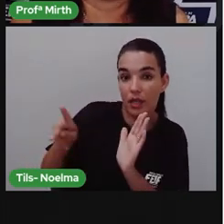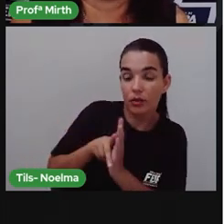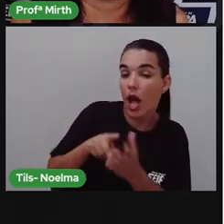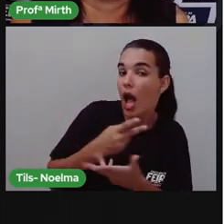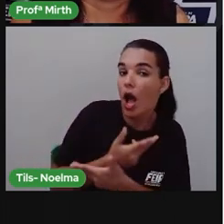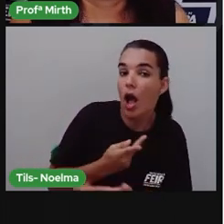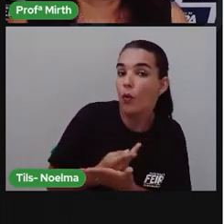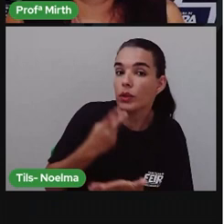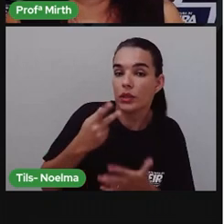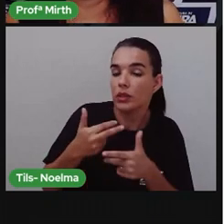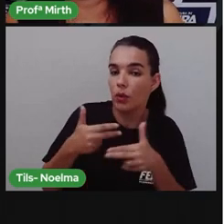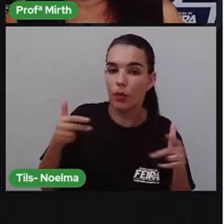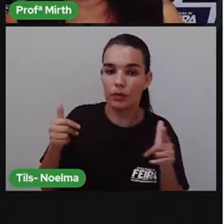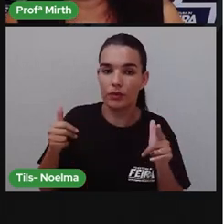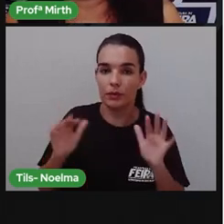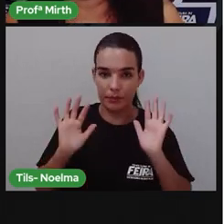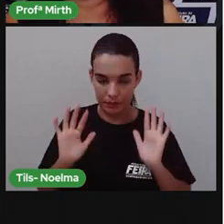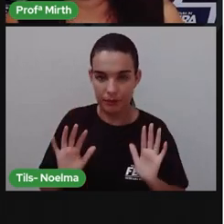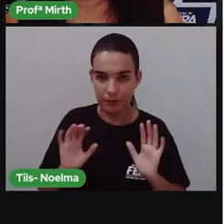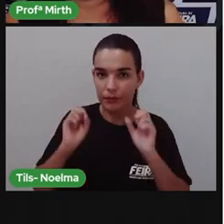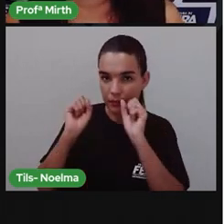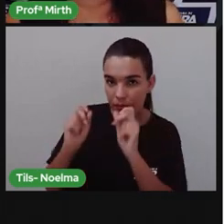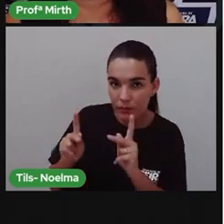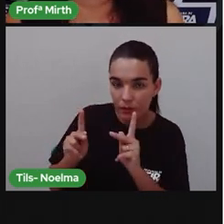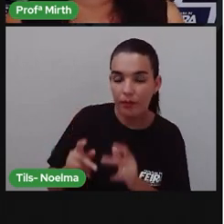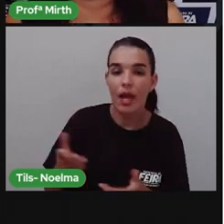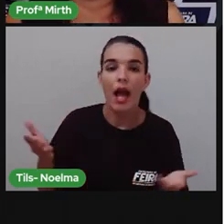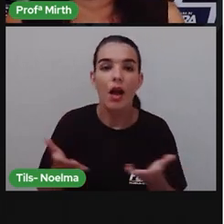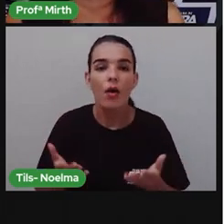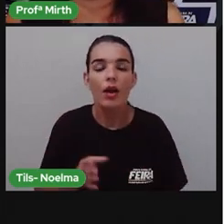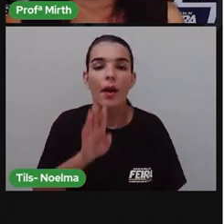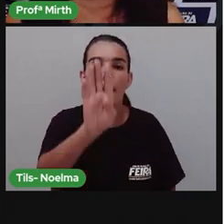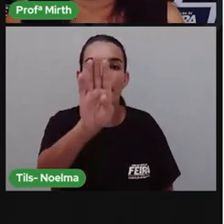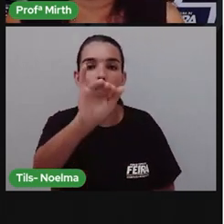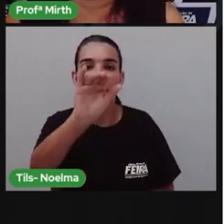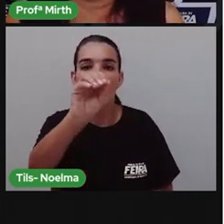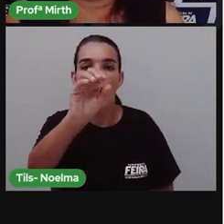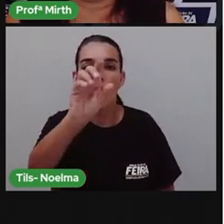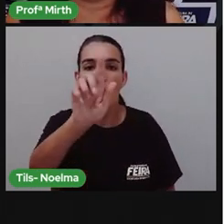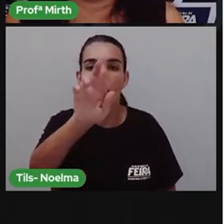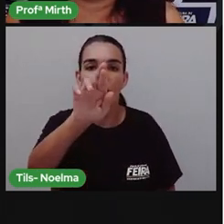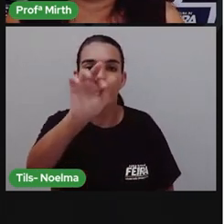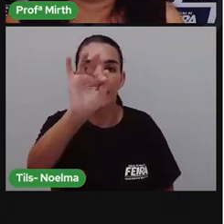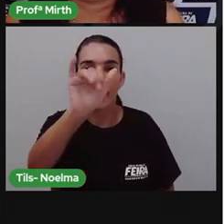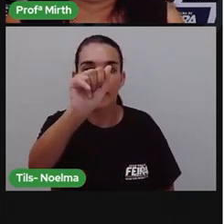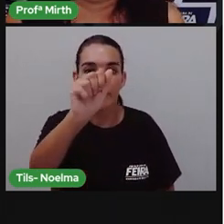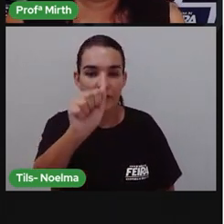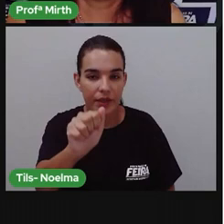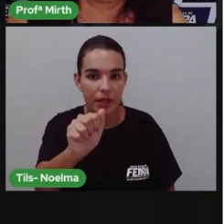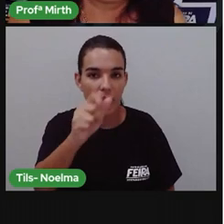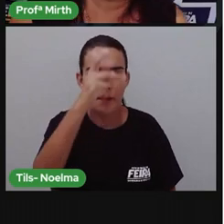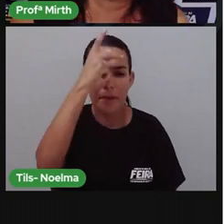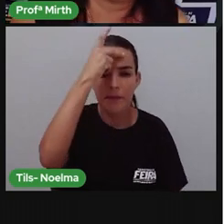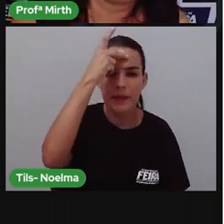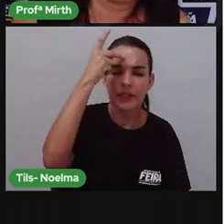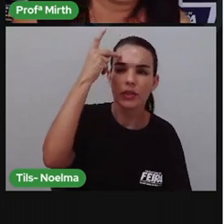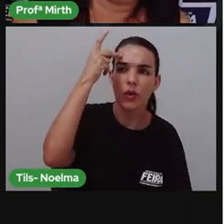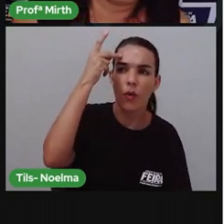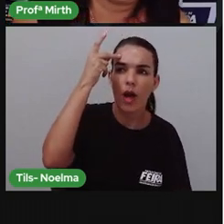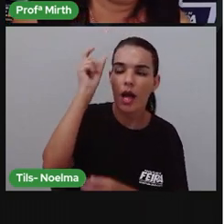dele mesmo. Já na biografia, o autor escreve sobre a vida de alguém. Na